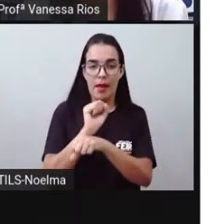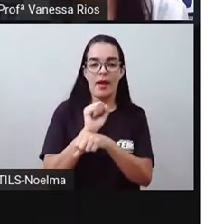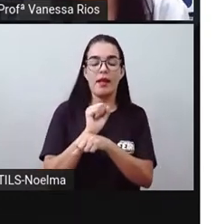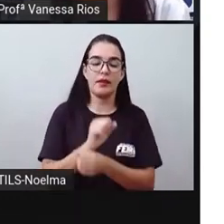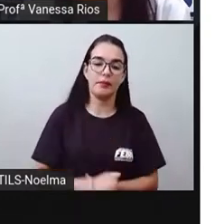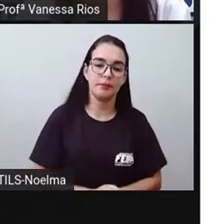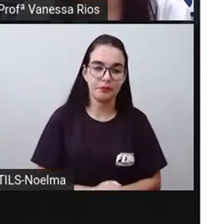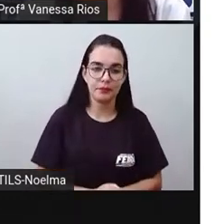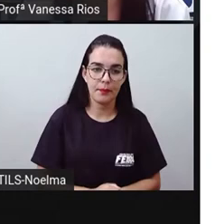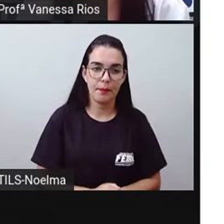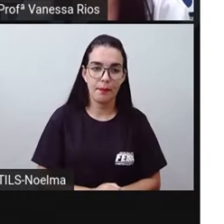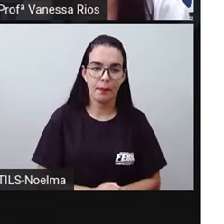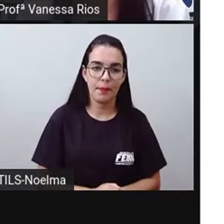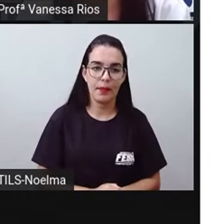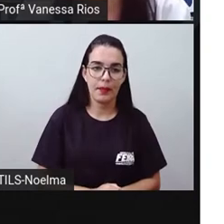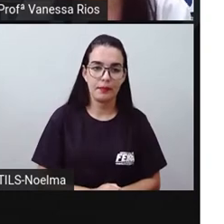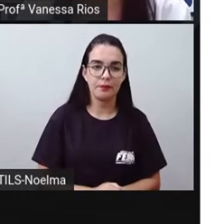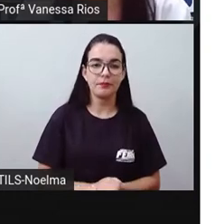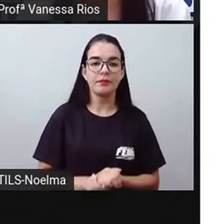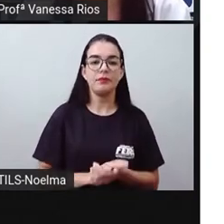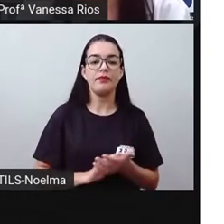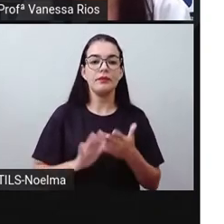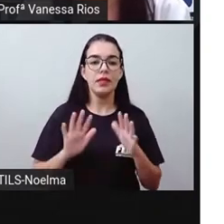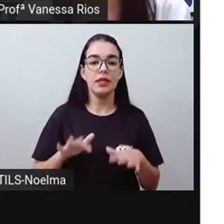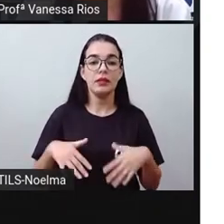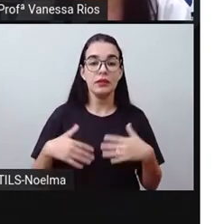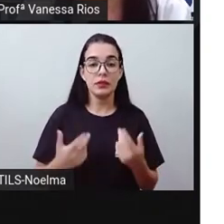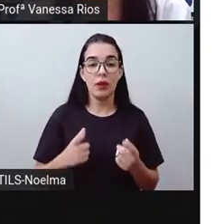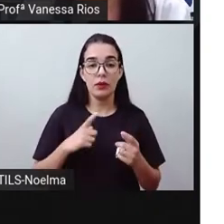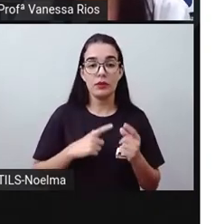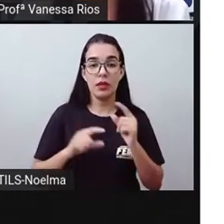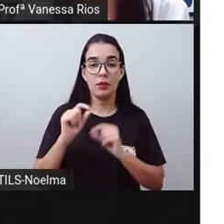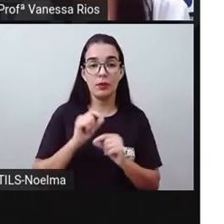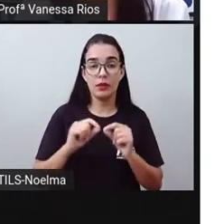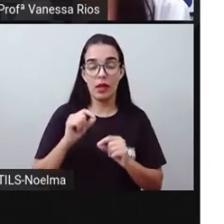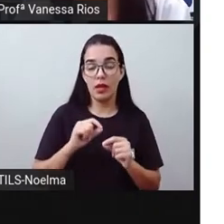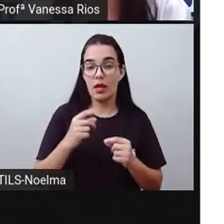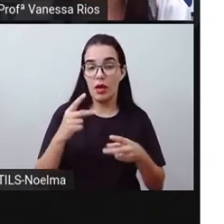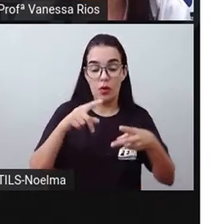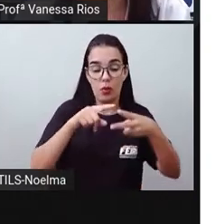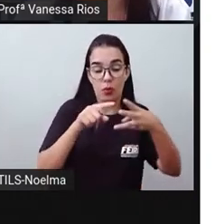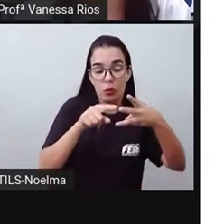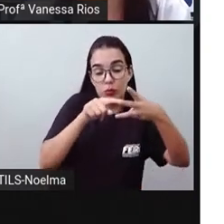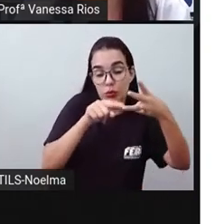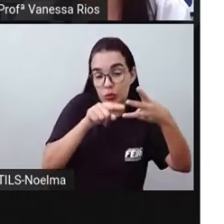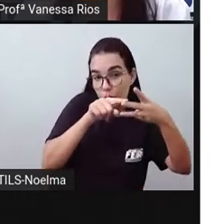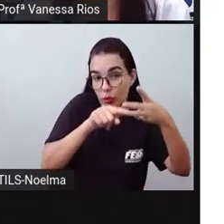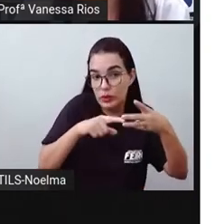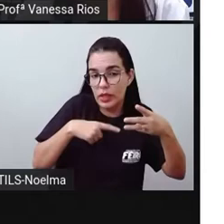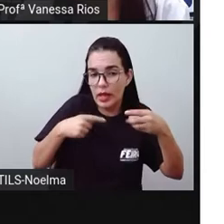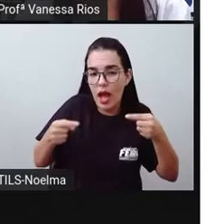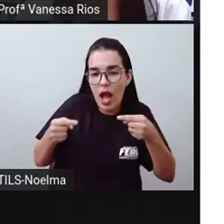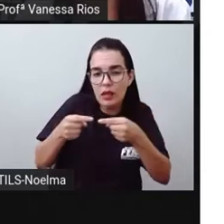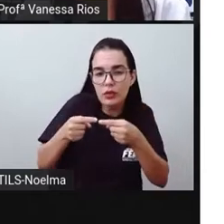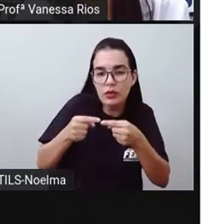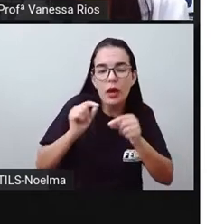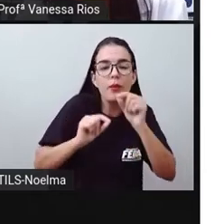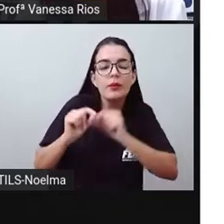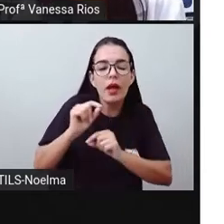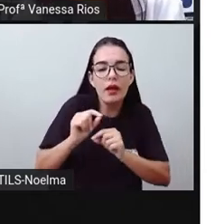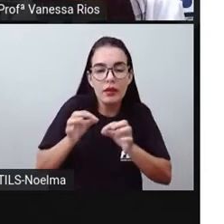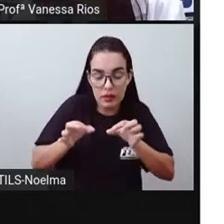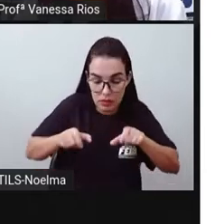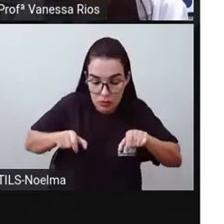ferroviários e metroviários, né? Na verdade, eles têm aí uma associação, porque estão andando, né? Por